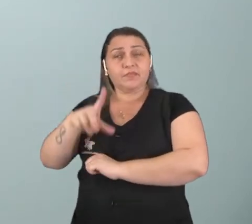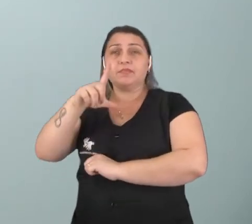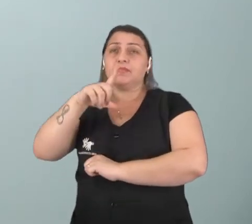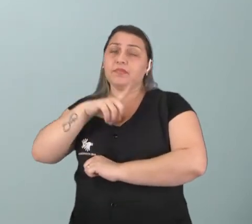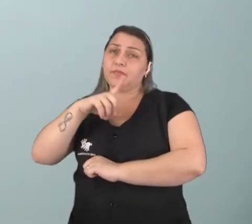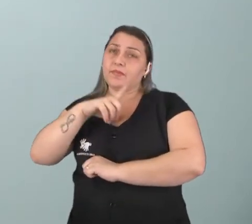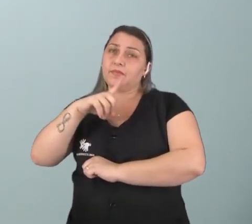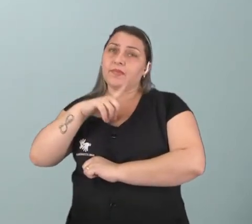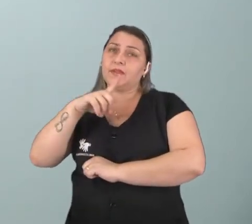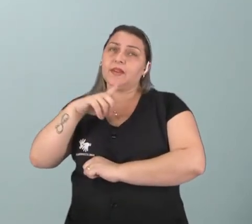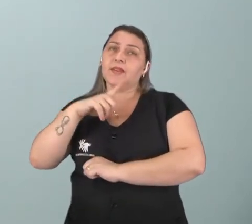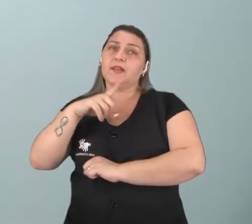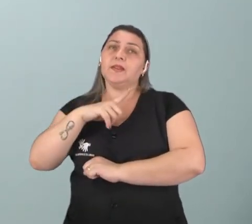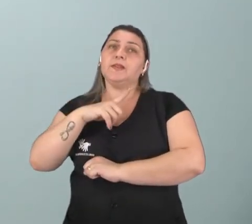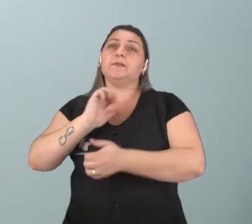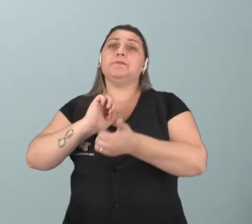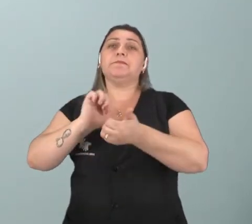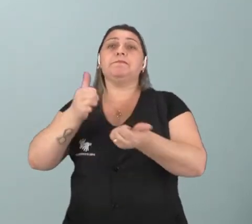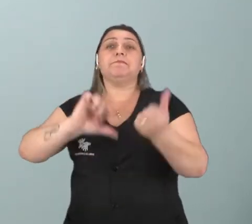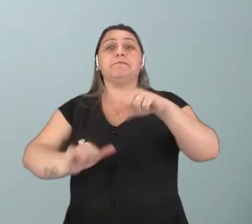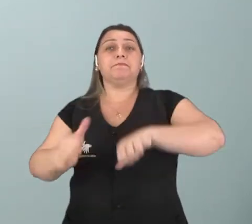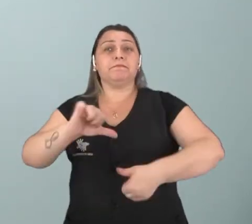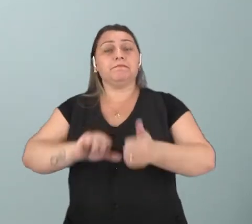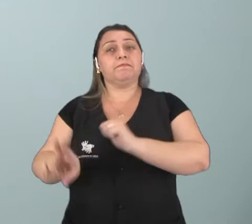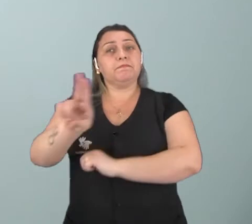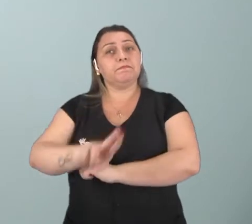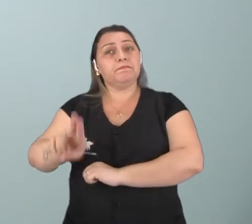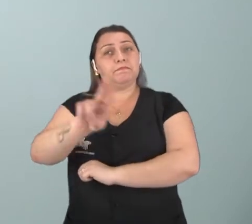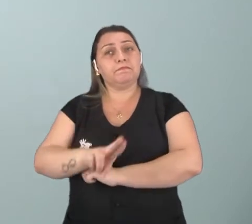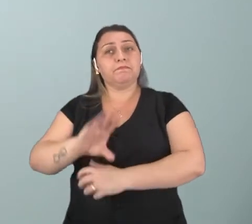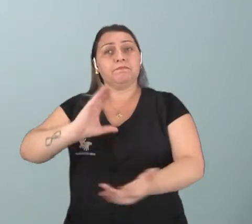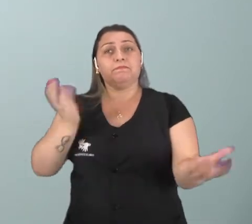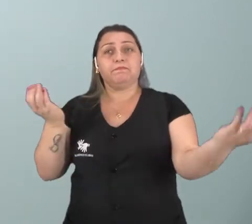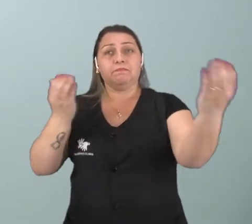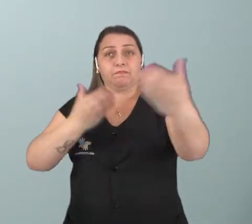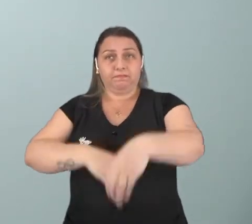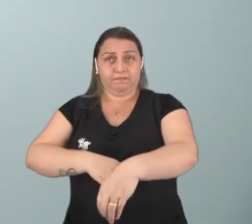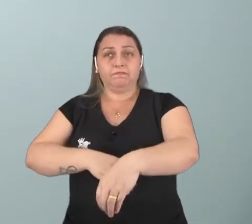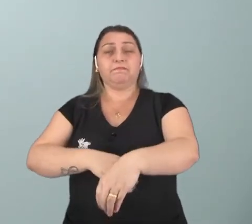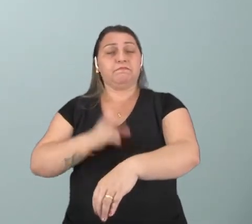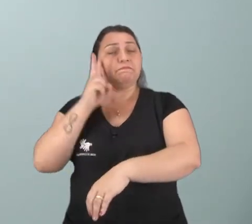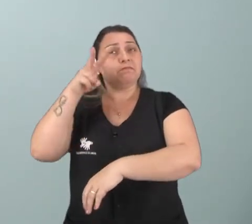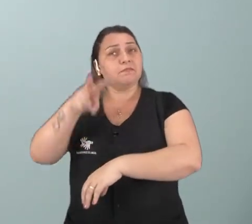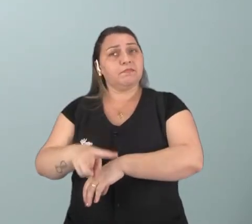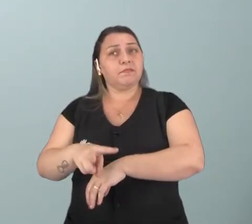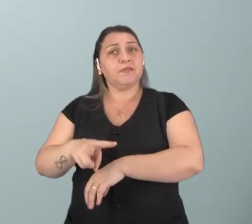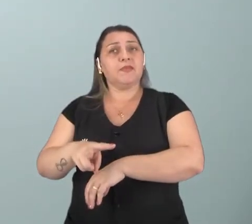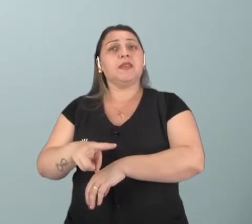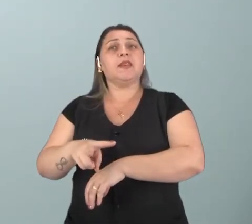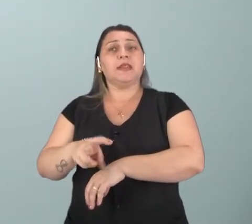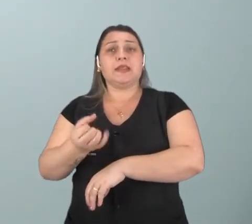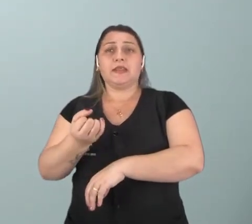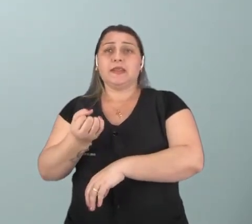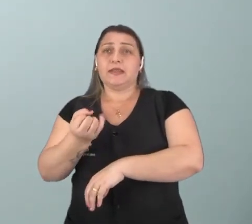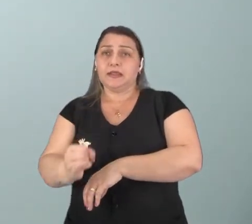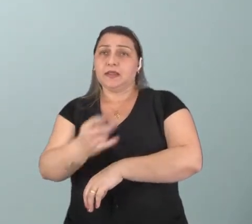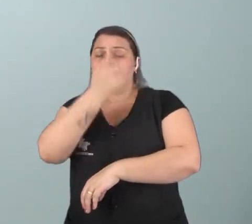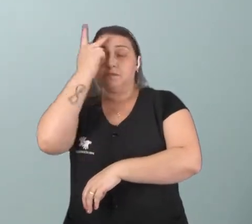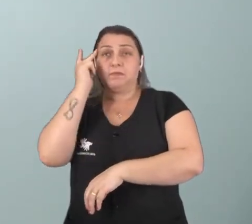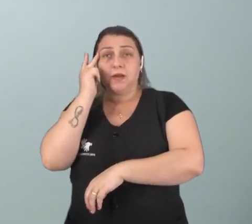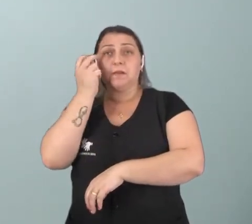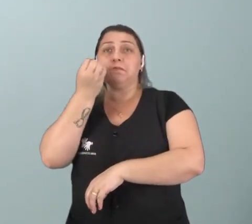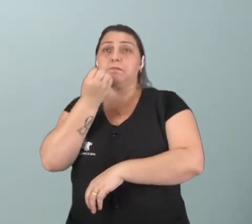existem esses testes. Eles também são muito utilizados em concursos para ver o nível de aptidão física daquele